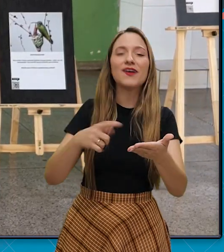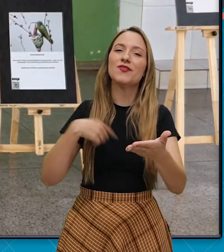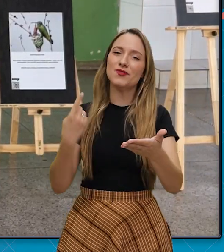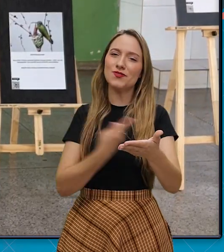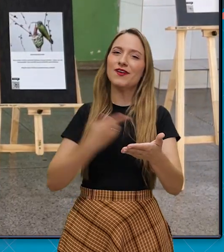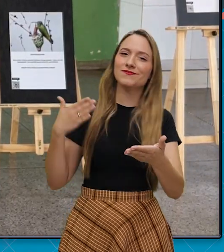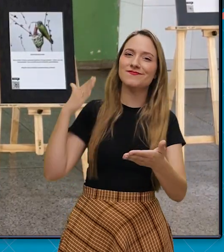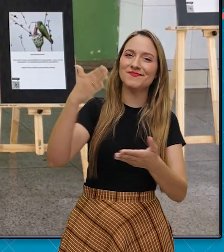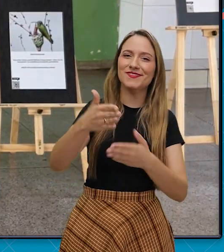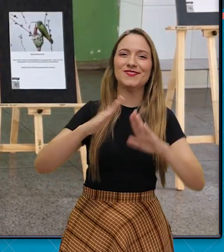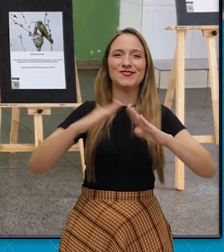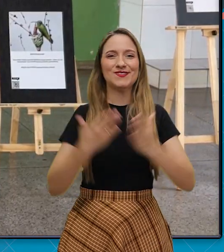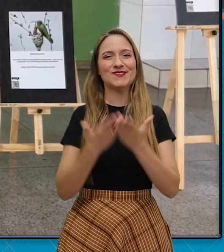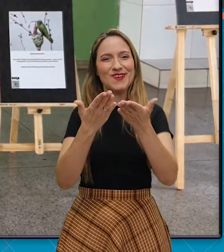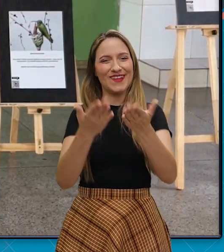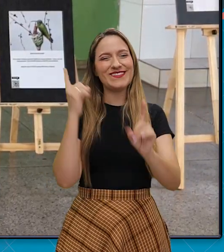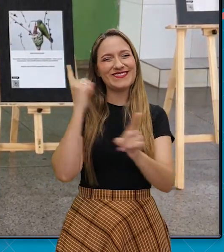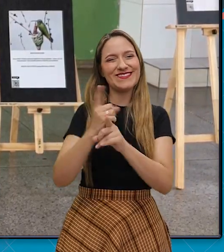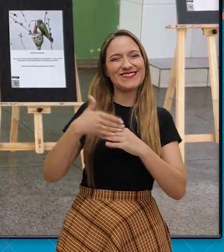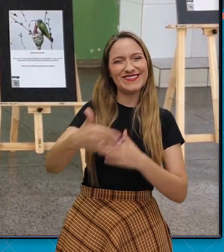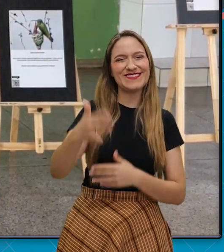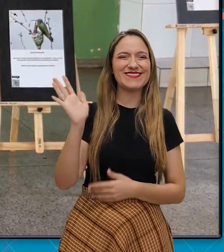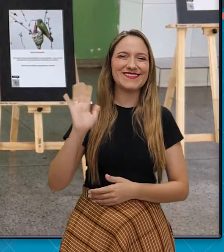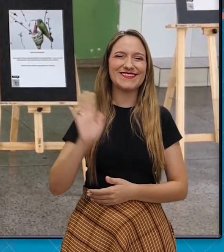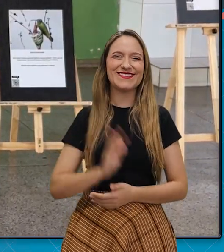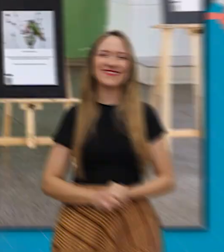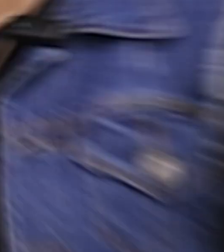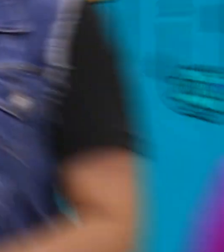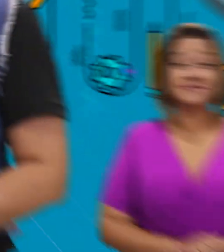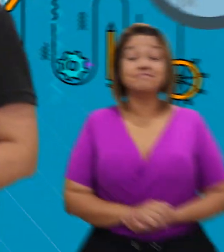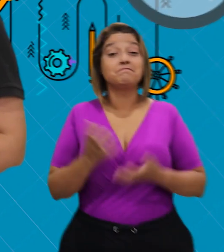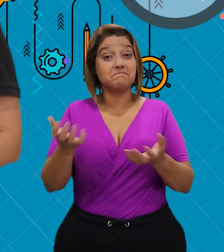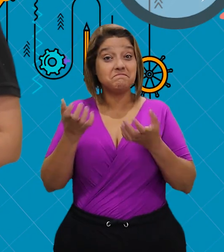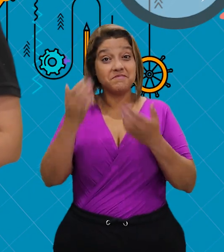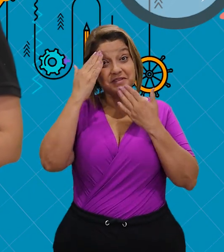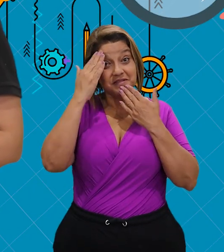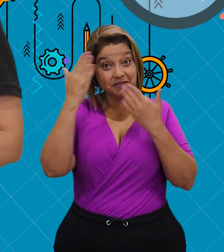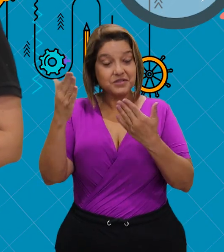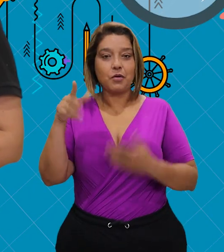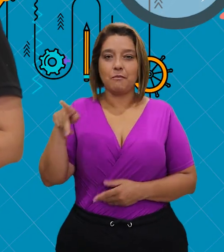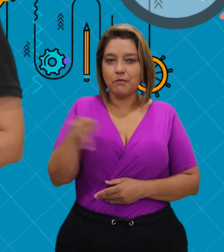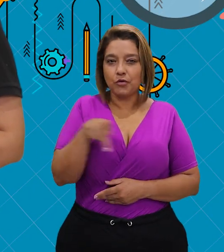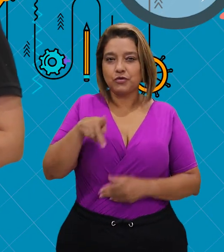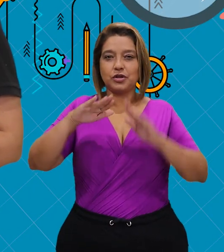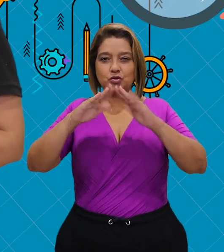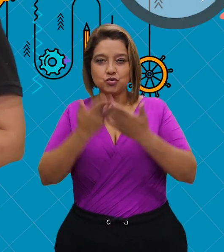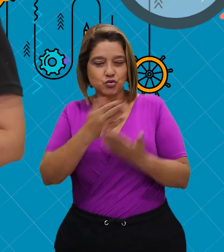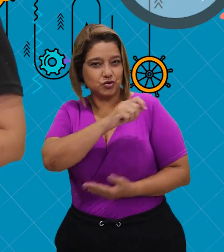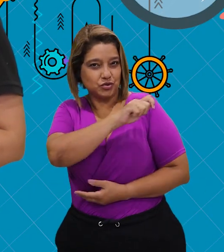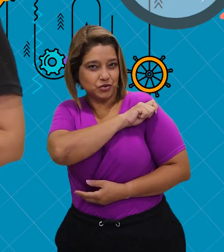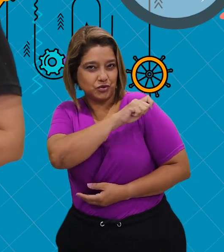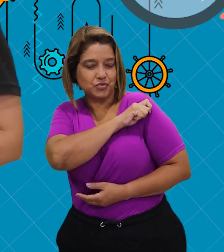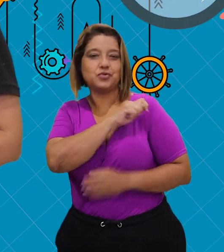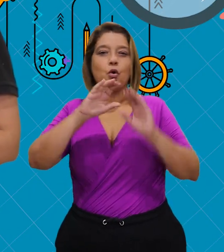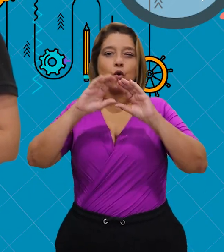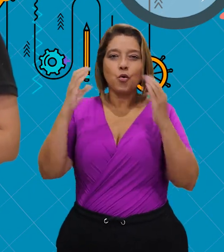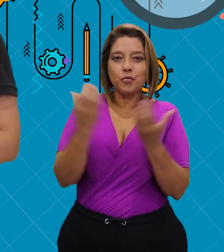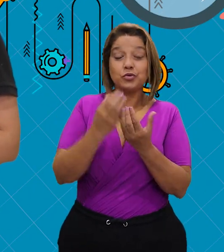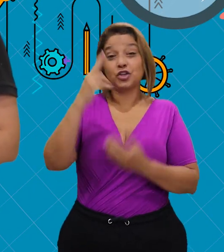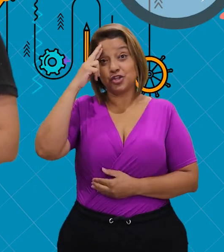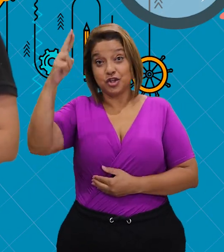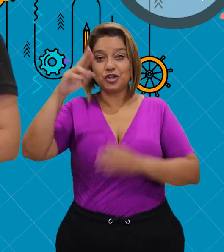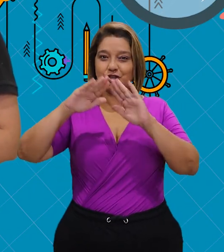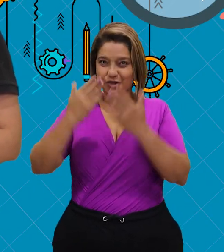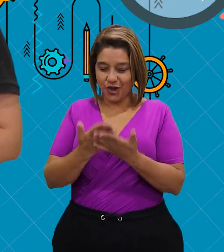que a Proec e a UFG vá até a sua escola. Até mais! Quero agradecer aos professores, estudantes, comunidade